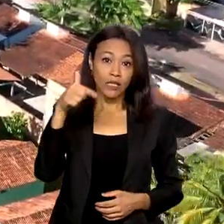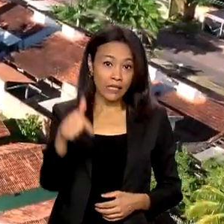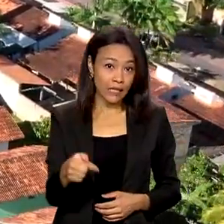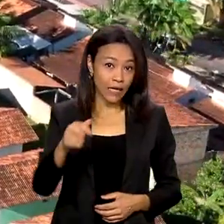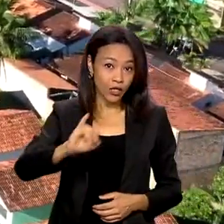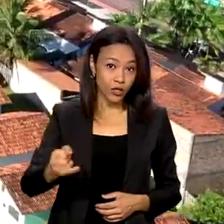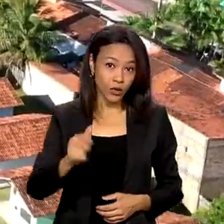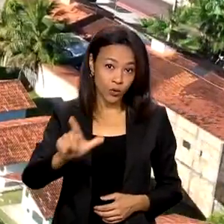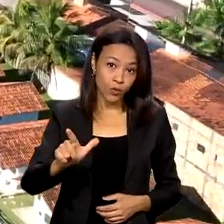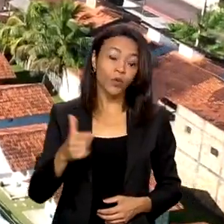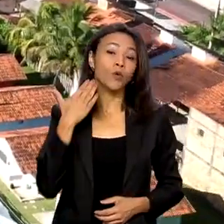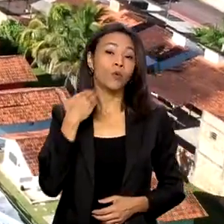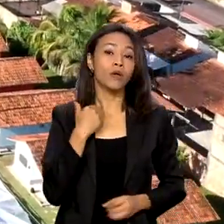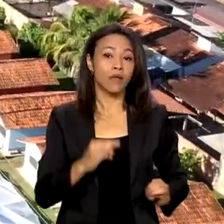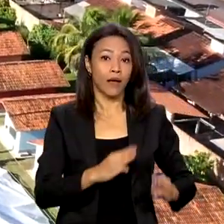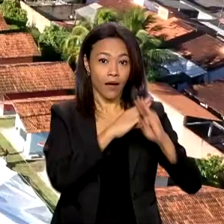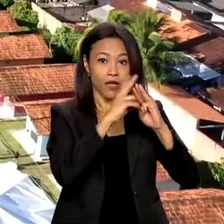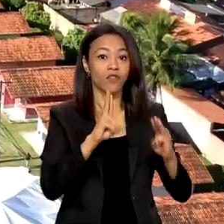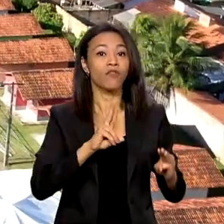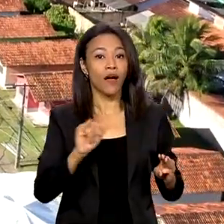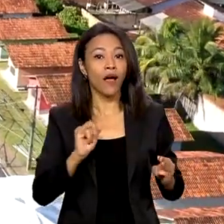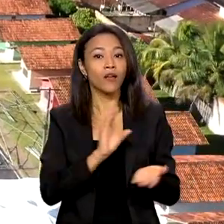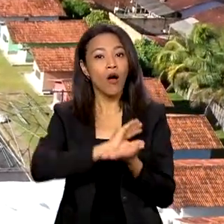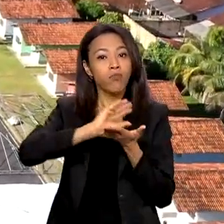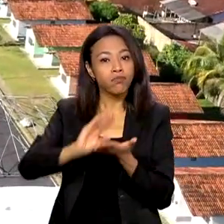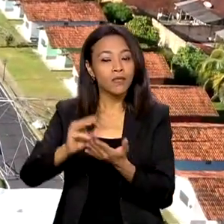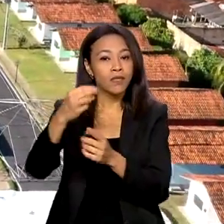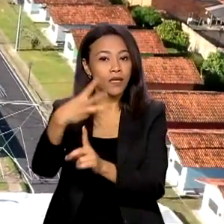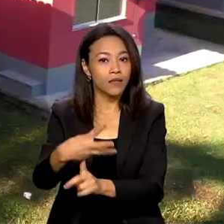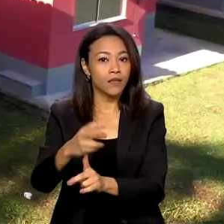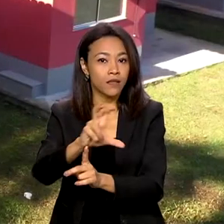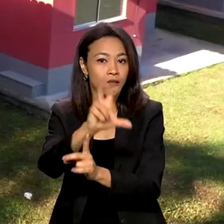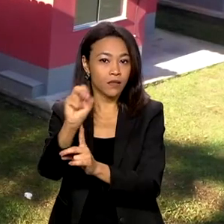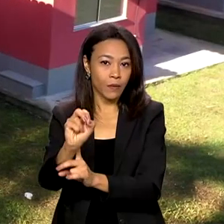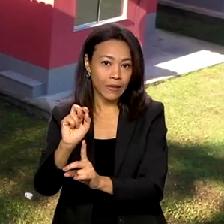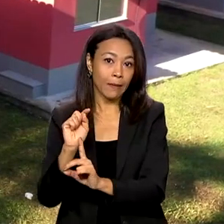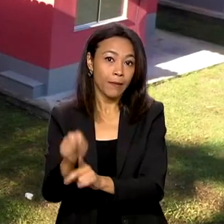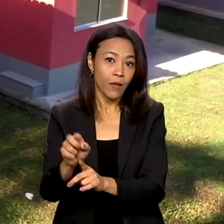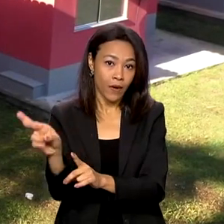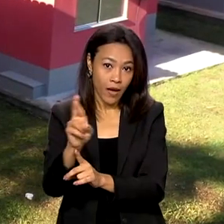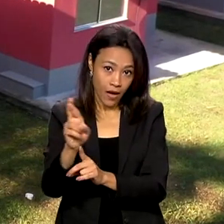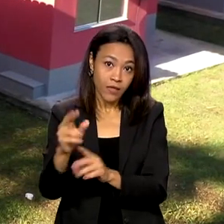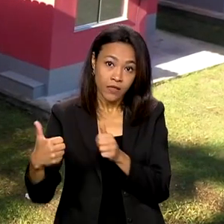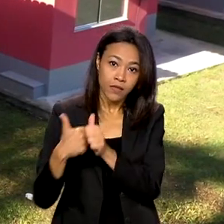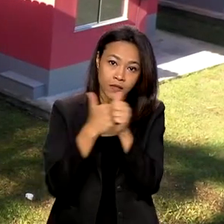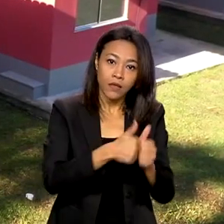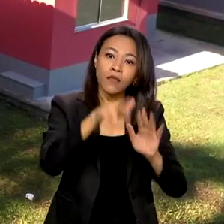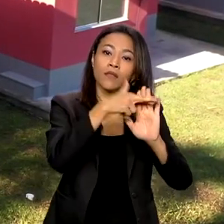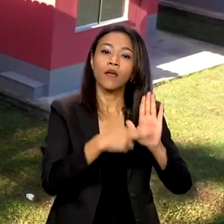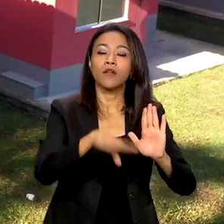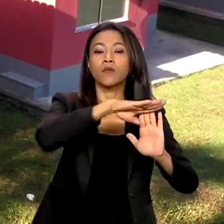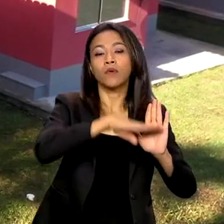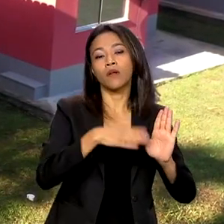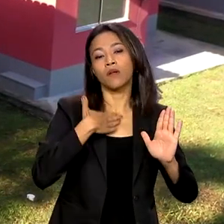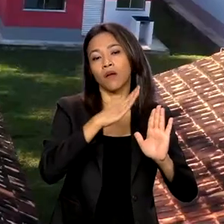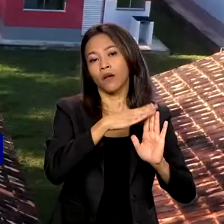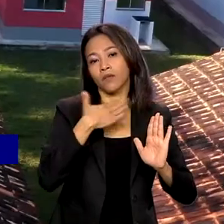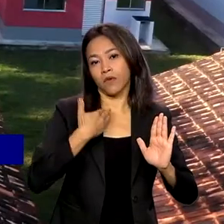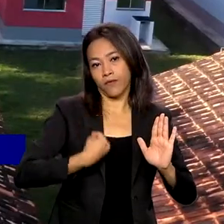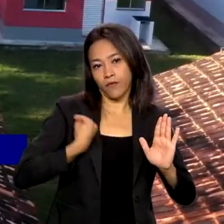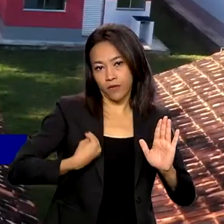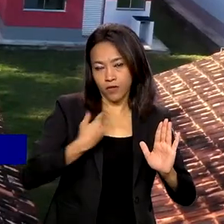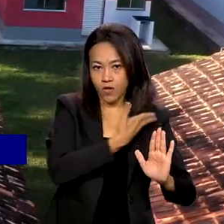a Caixa vai financiar imóveis de até 350 mil reais dentro do programa Minha Casa Minha Vida do governo federal.